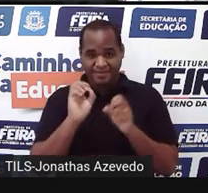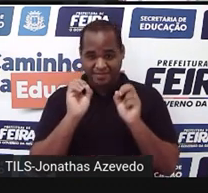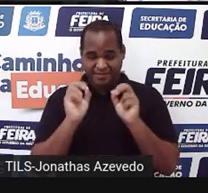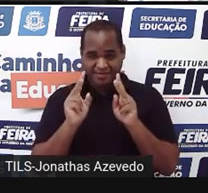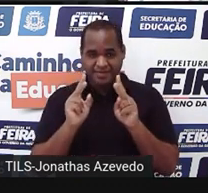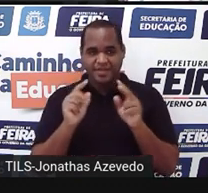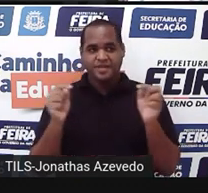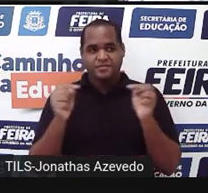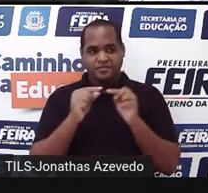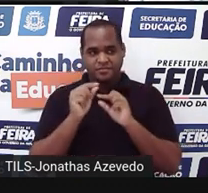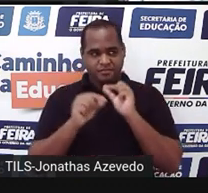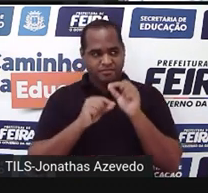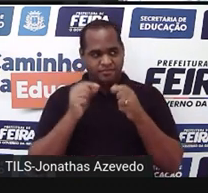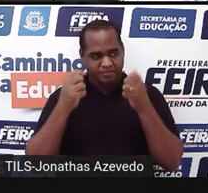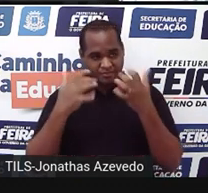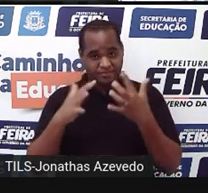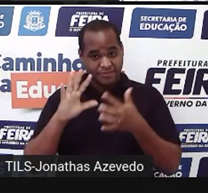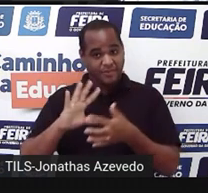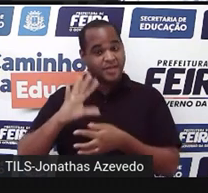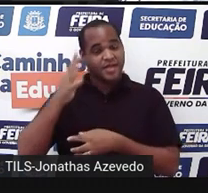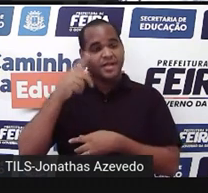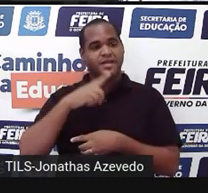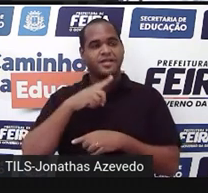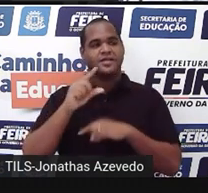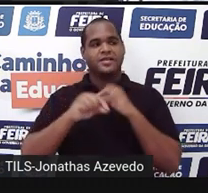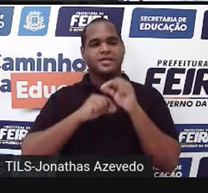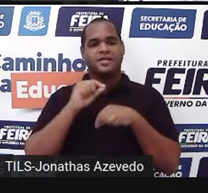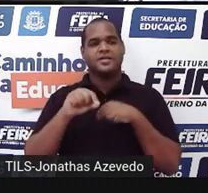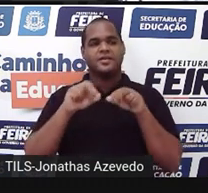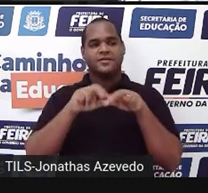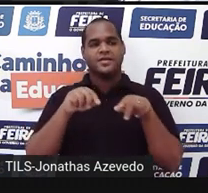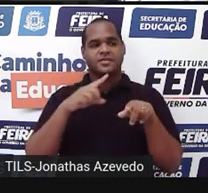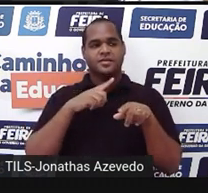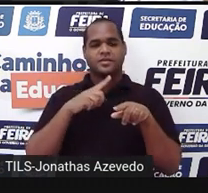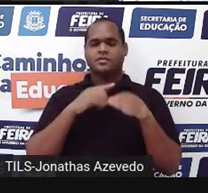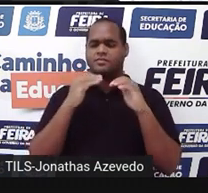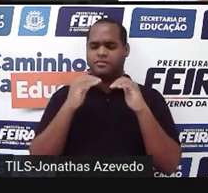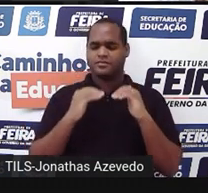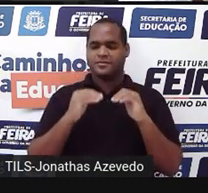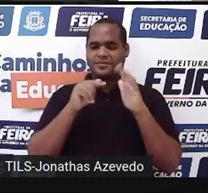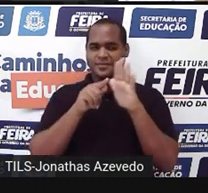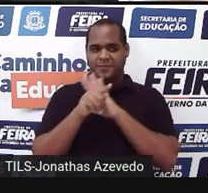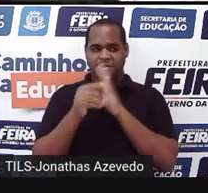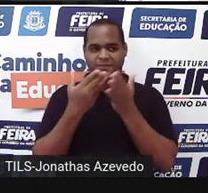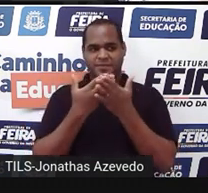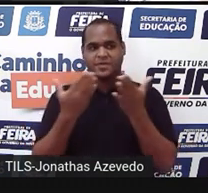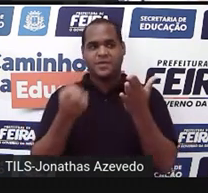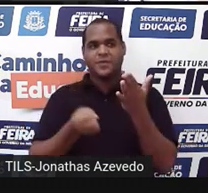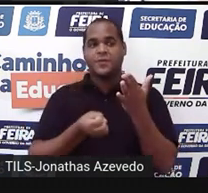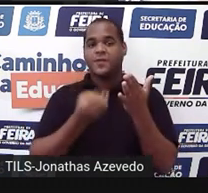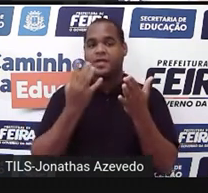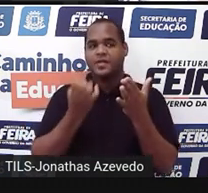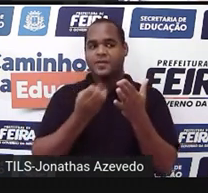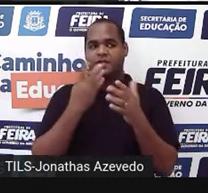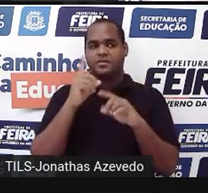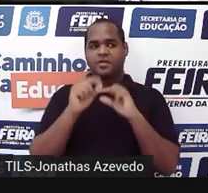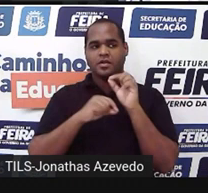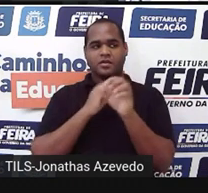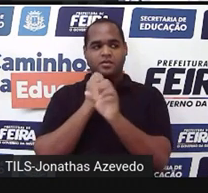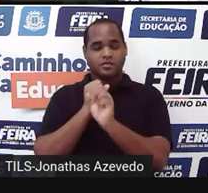isso acontecendo na camada de cima e isso acontecendo na camada de baixo. Pergunta. Quantos cubinhos tem aí no total?